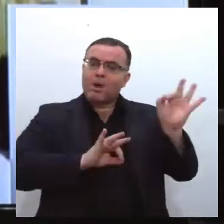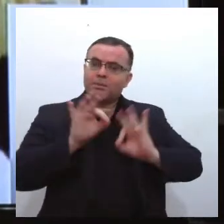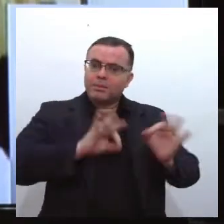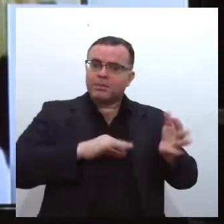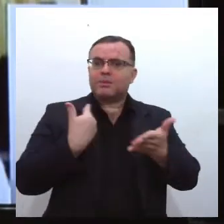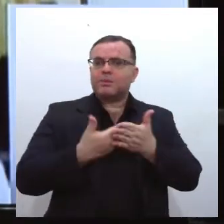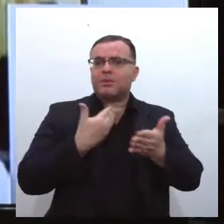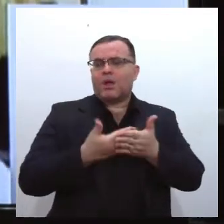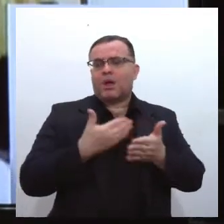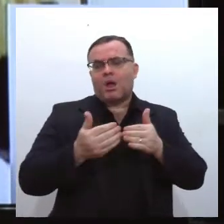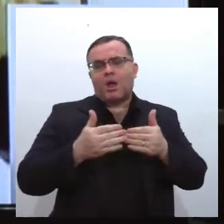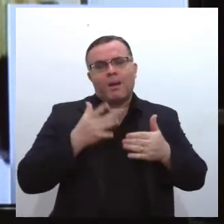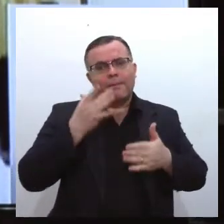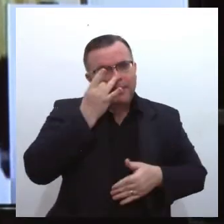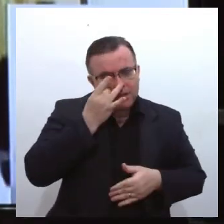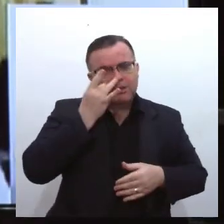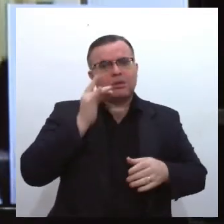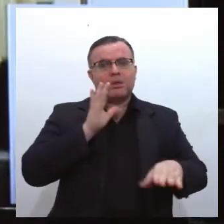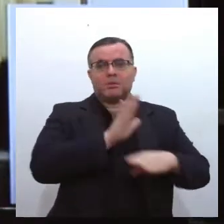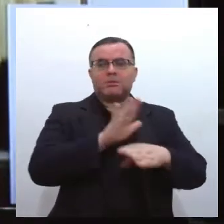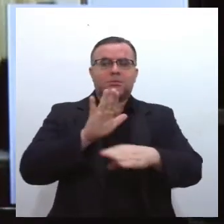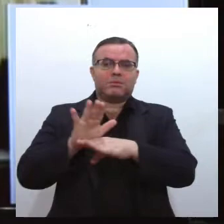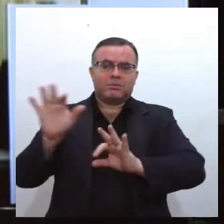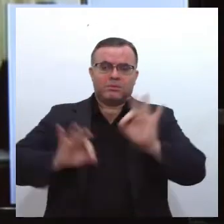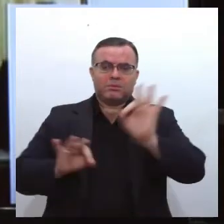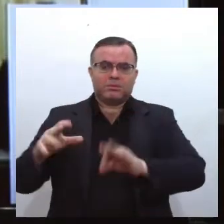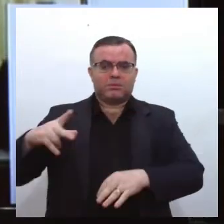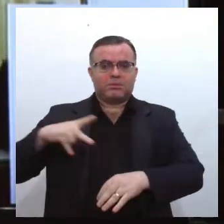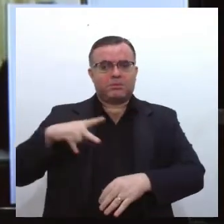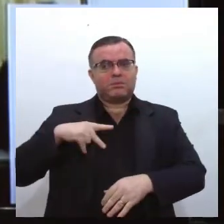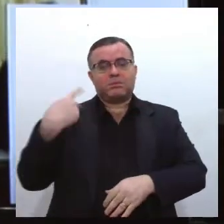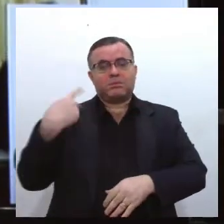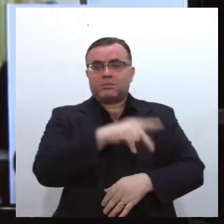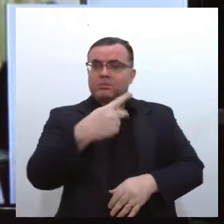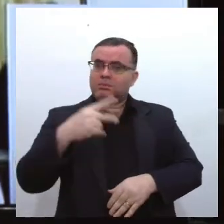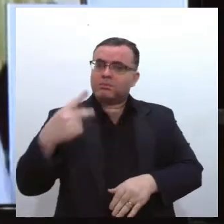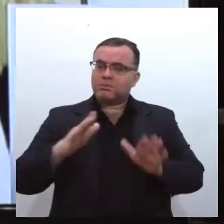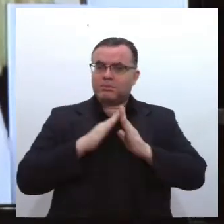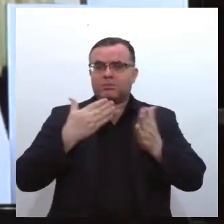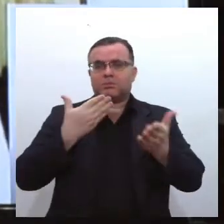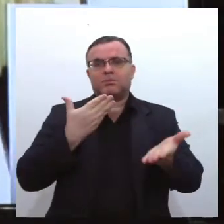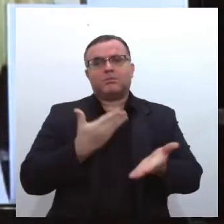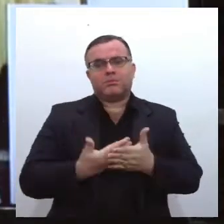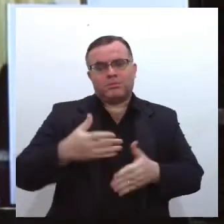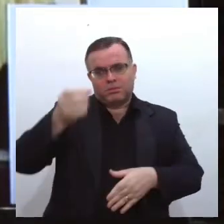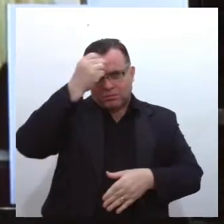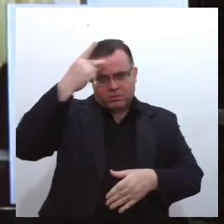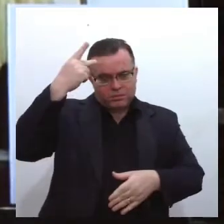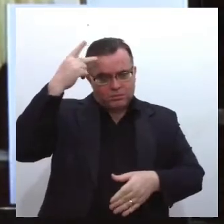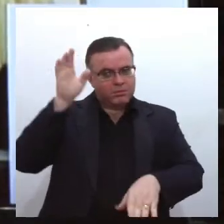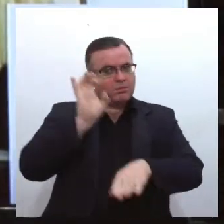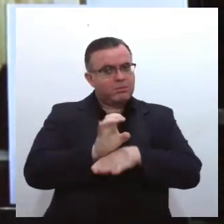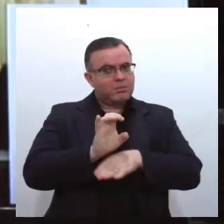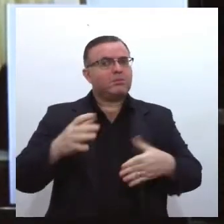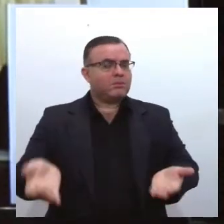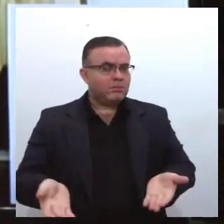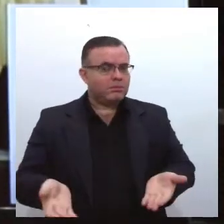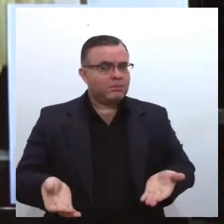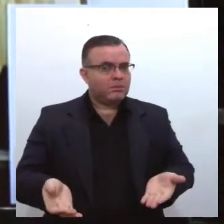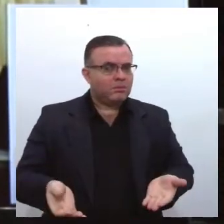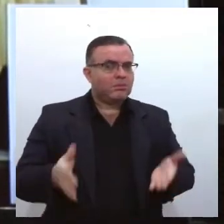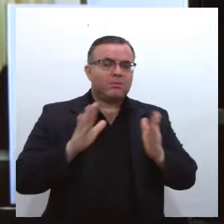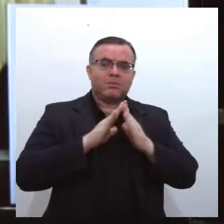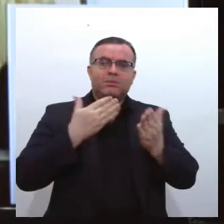presenciais e de atender às particularidades próprias da rede municipal, estadual e de escola para